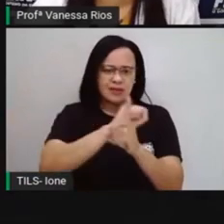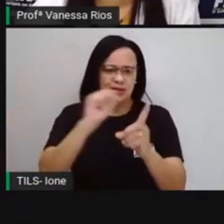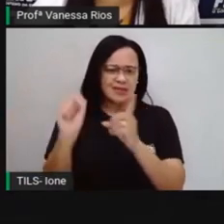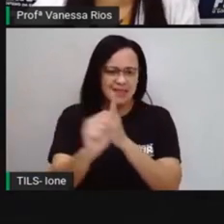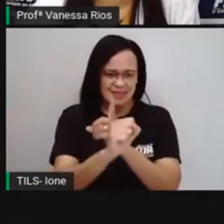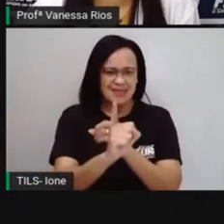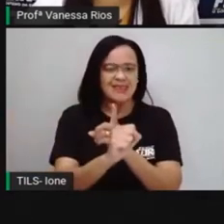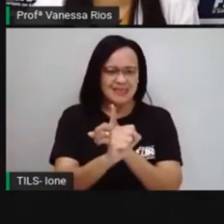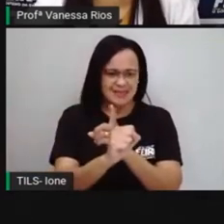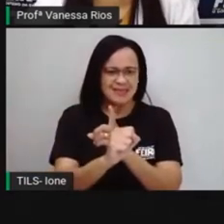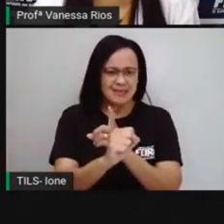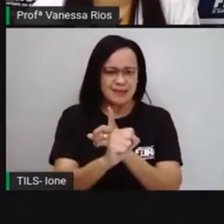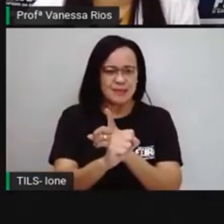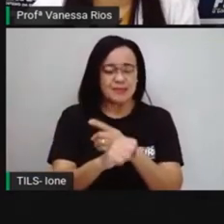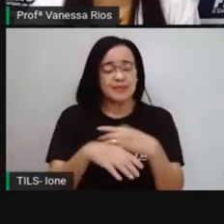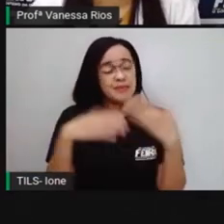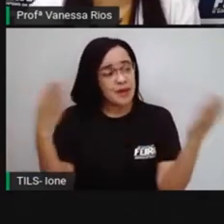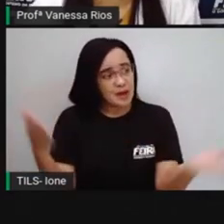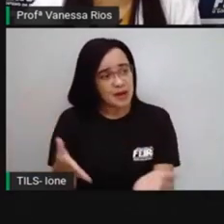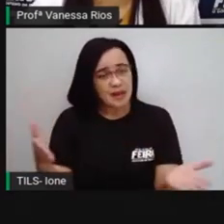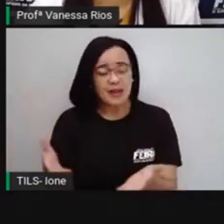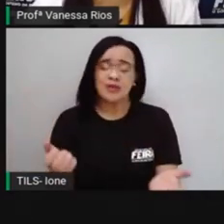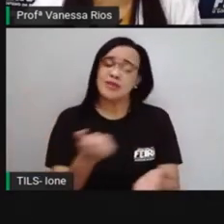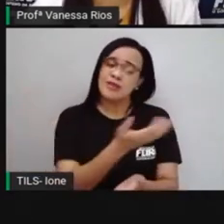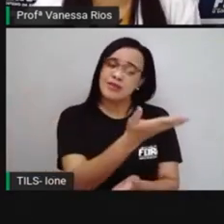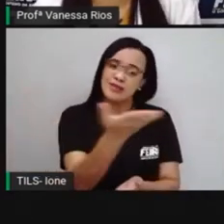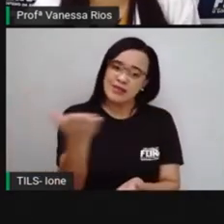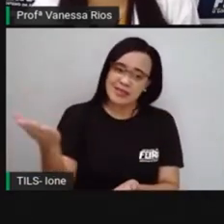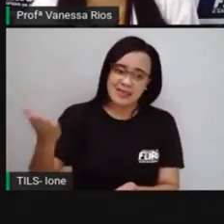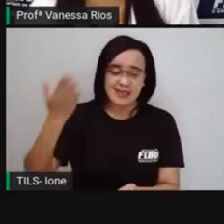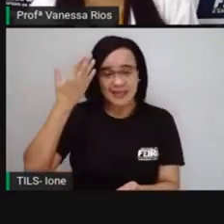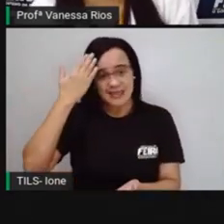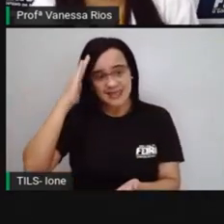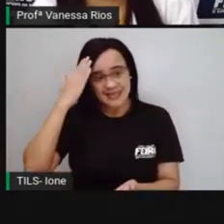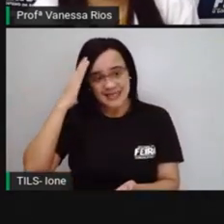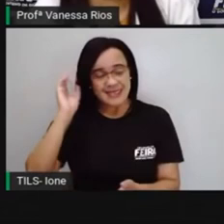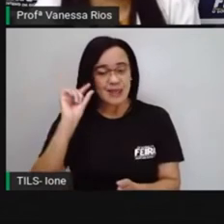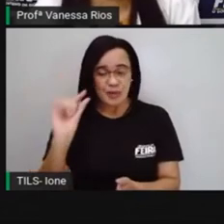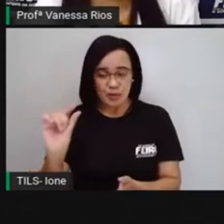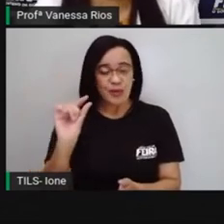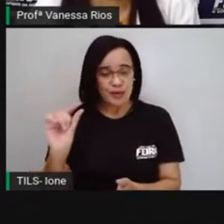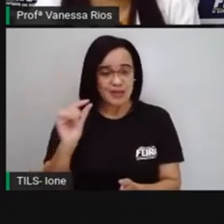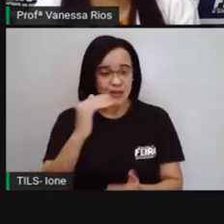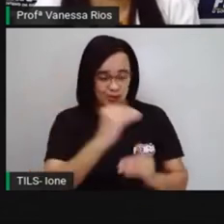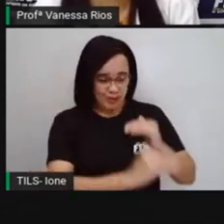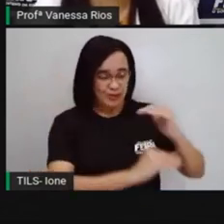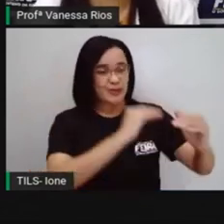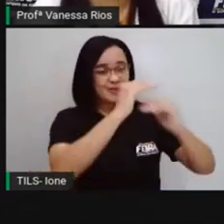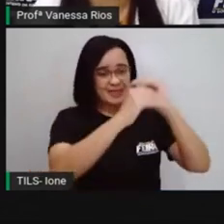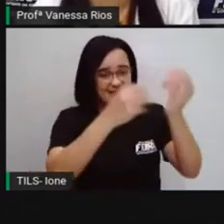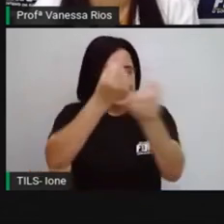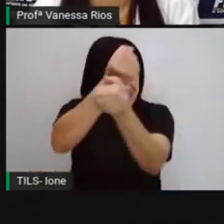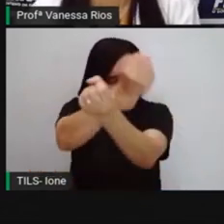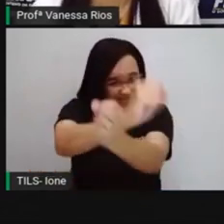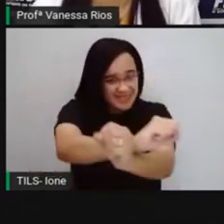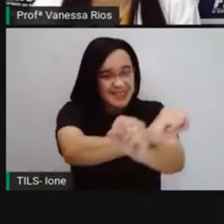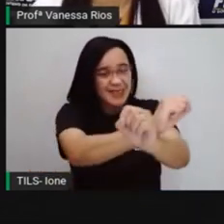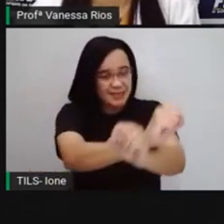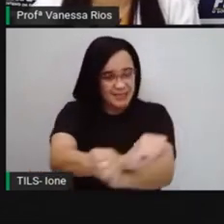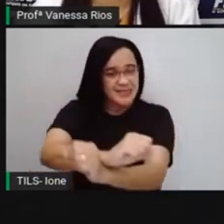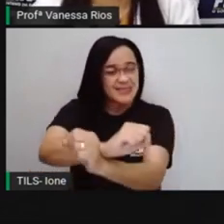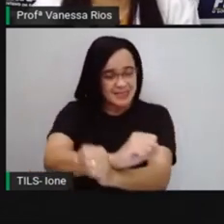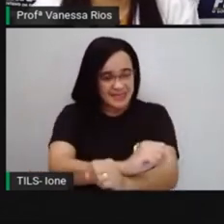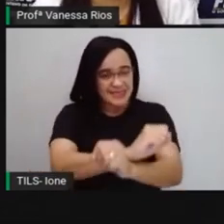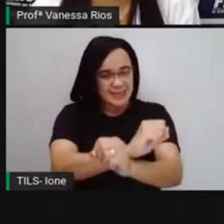E aí agora é com você. Já entenderam aí um pouquinho, né? Sobre esse processo de escravização, de como é que ele